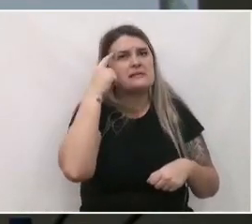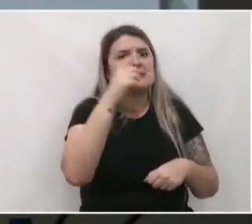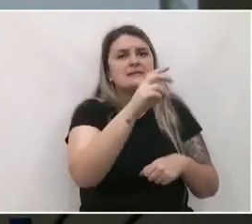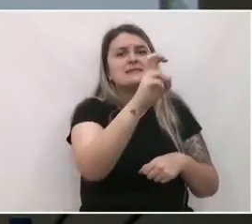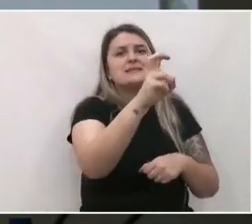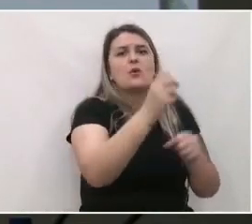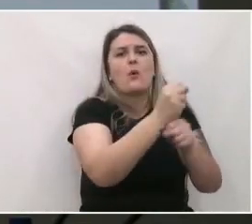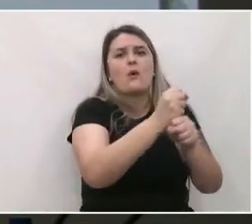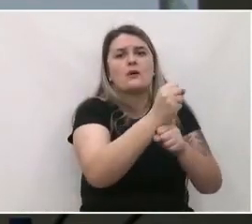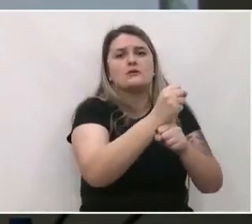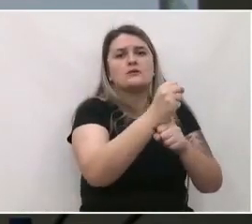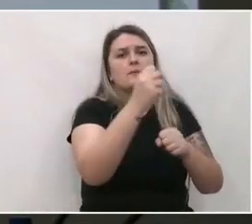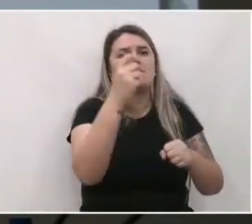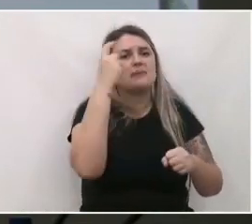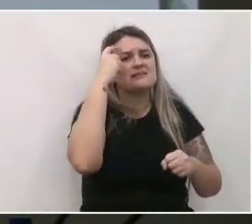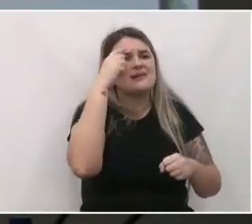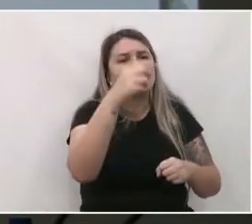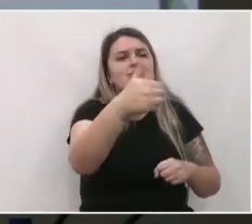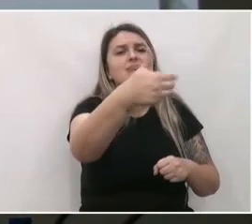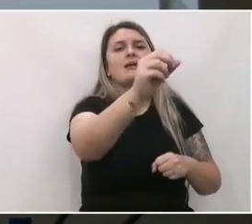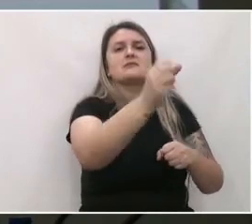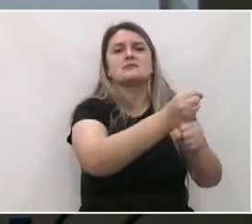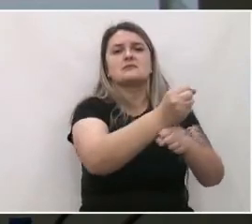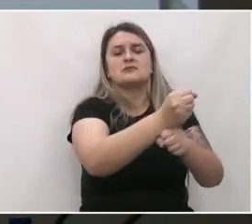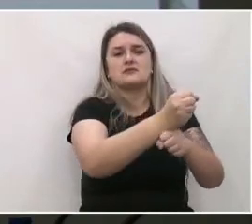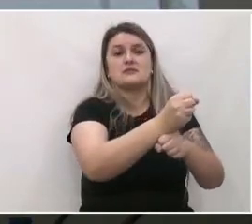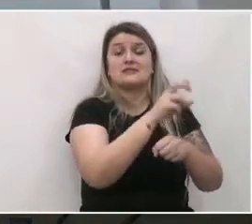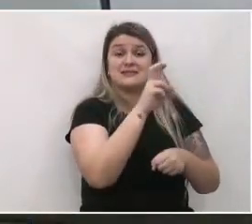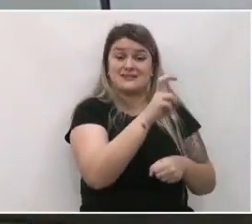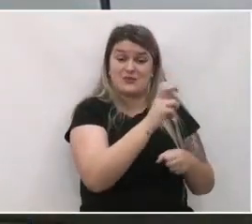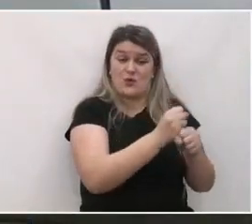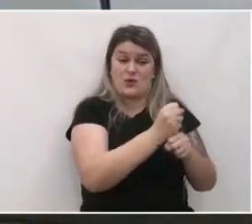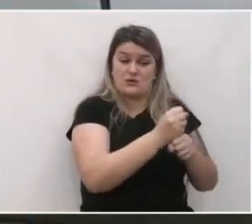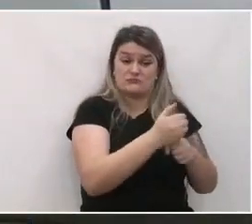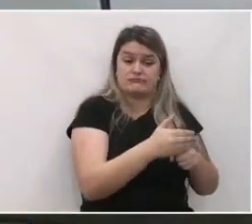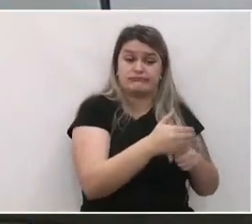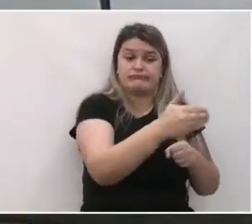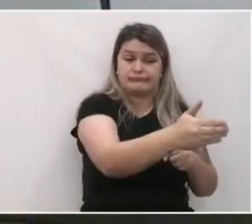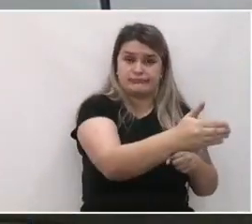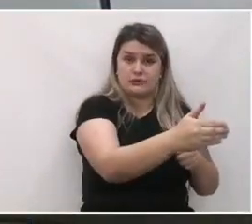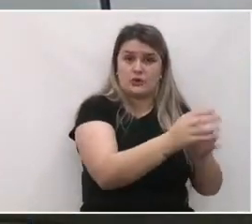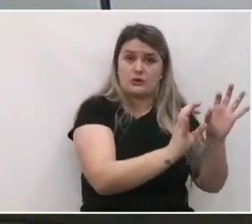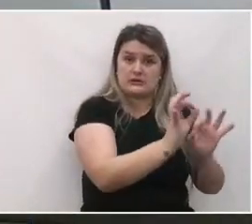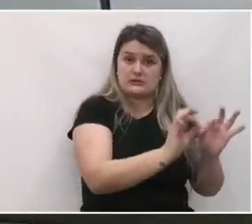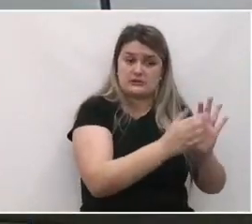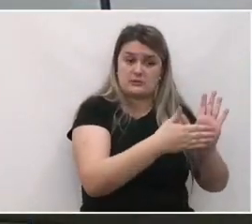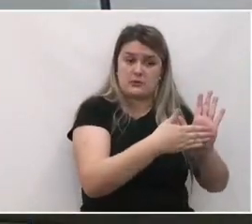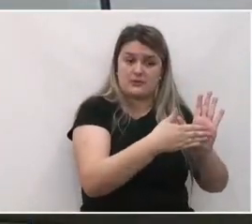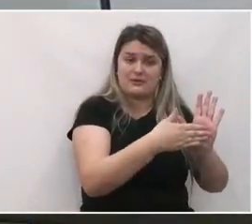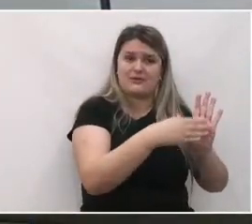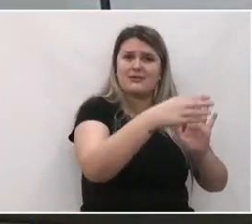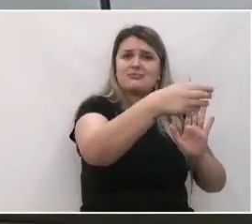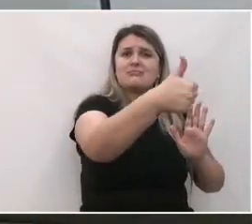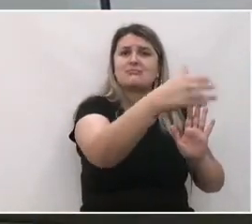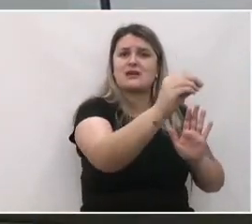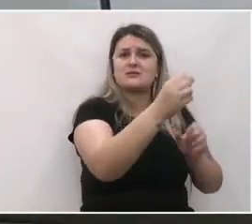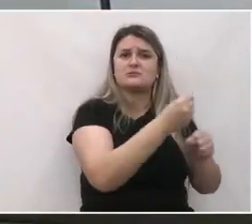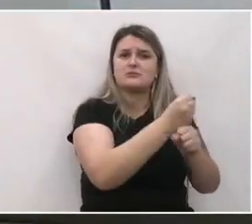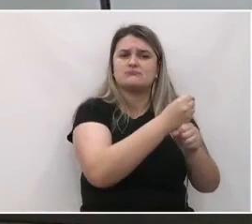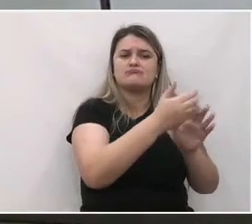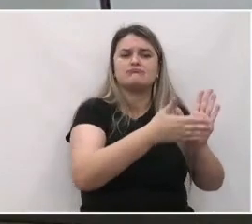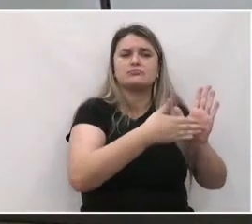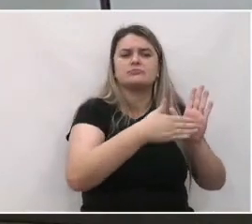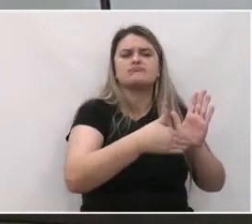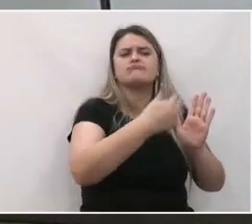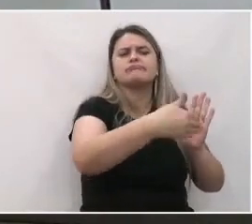e dez anos no município. Cinco é o que a gente define no plano. Dez são propostas a longo prazo, onde